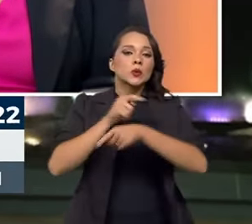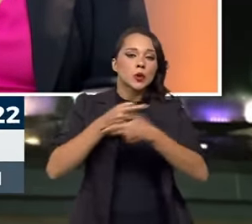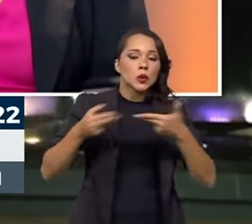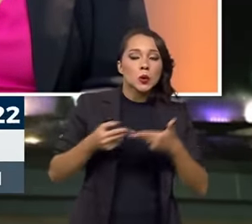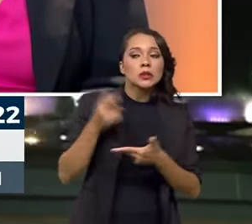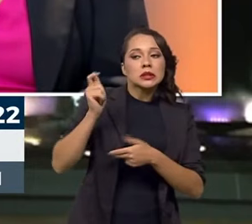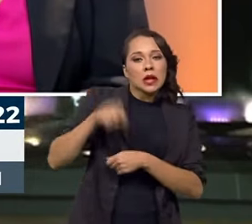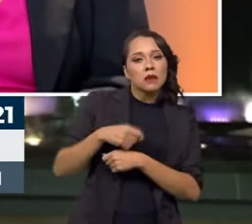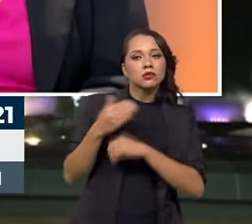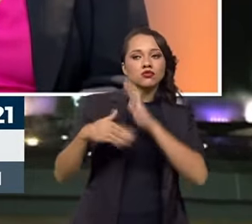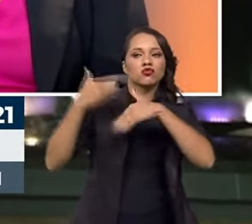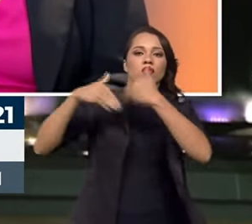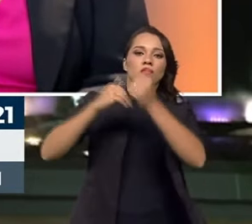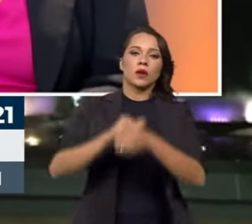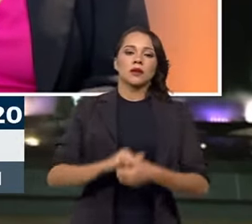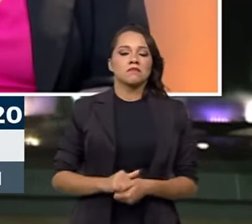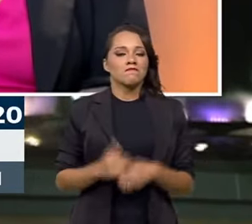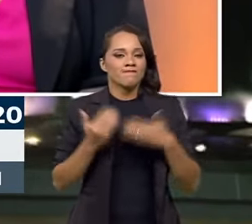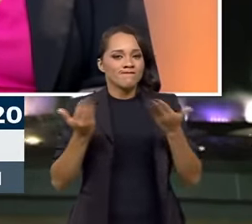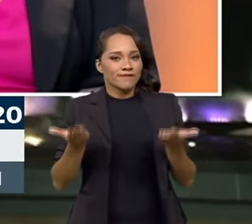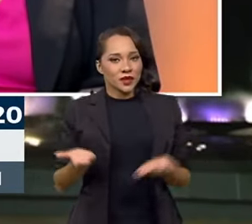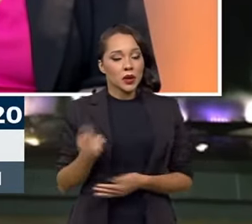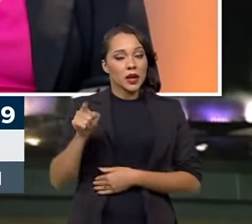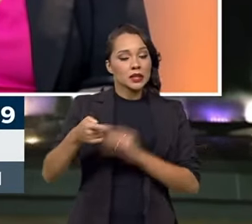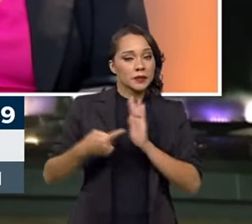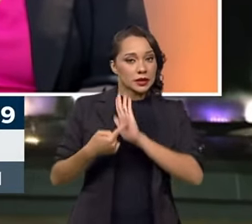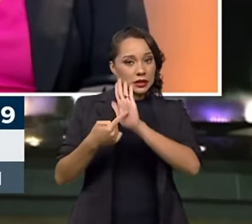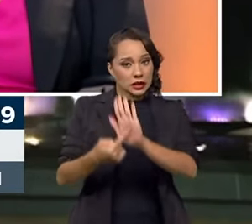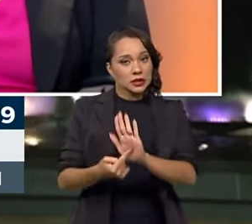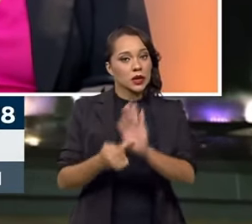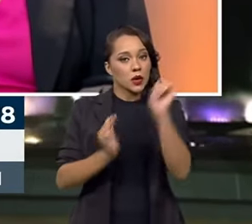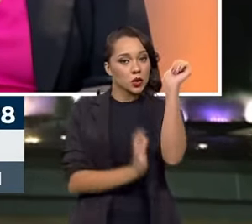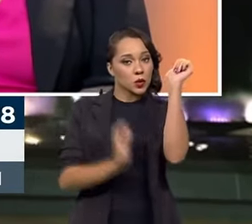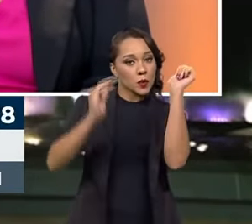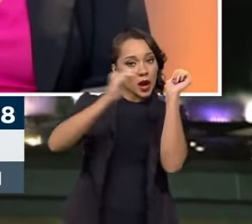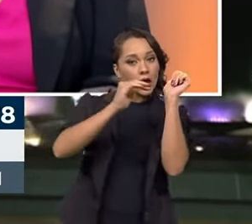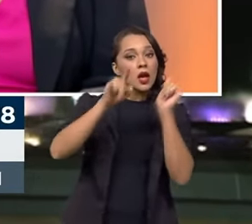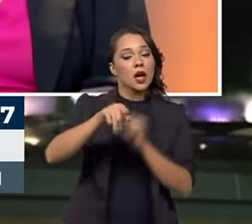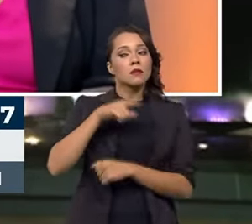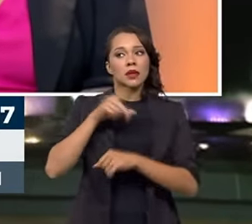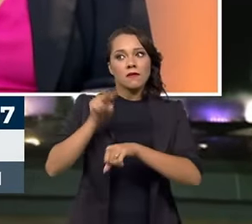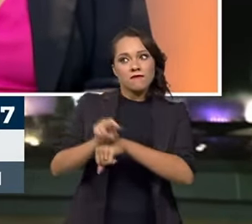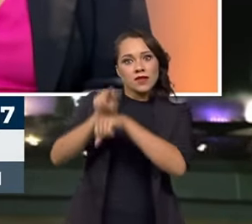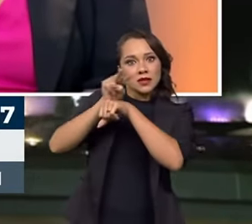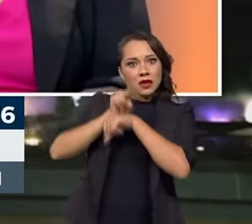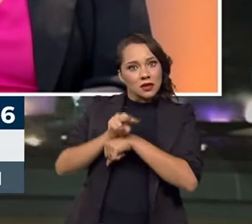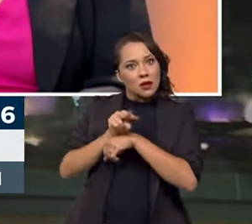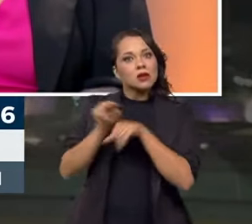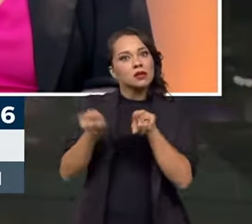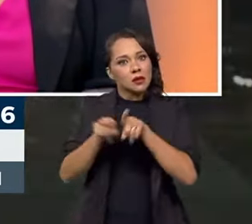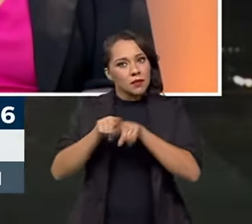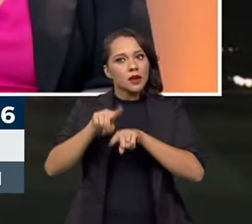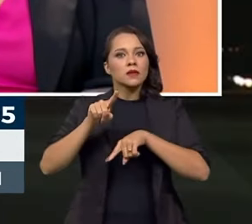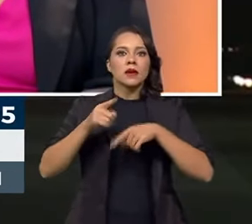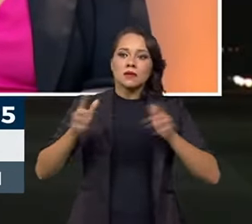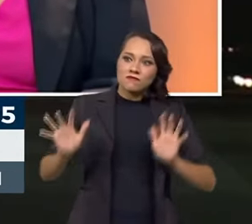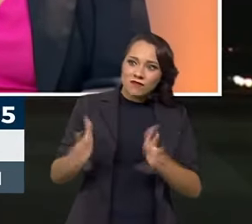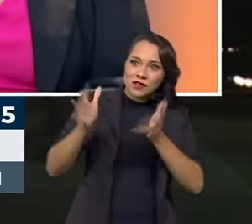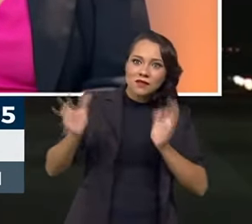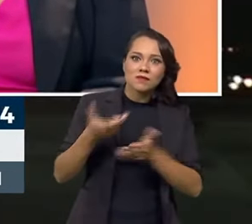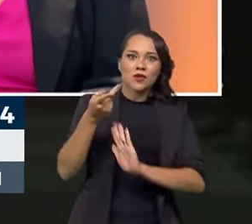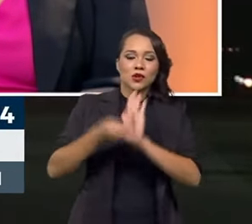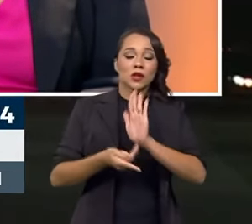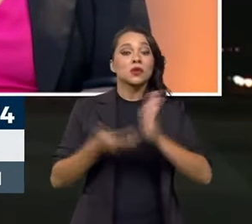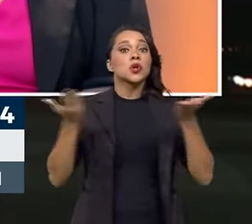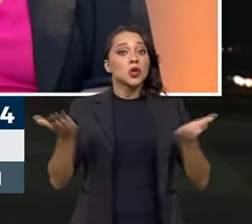poder trabalhar o desenvolvimento. Então, essa apresentação em Dubai foi para obter até financiadores para esse projeto que